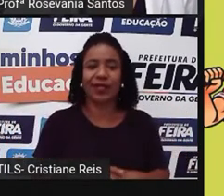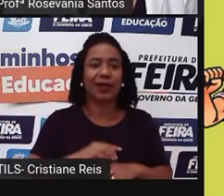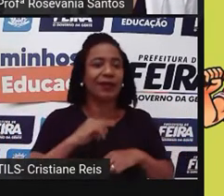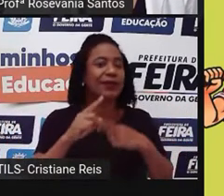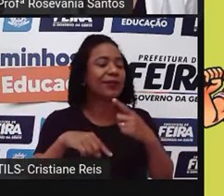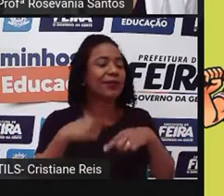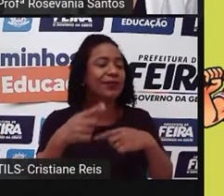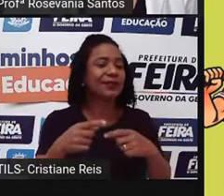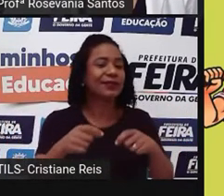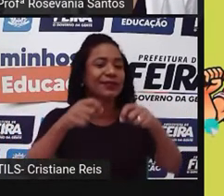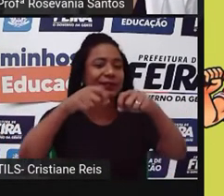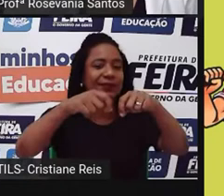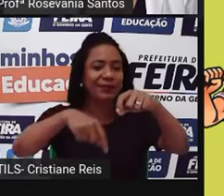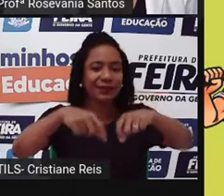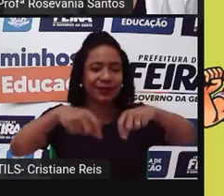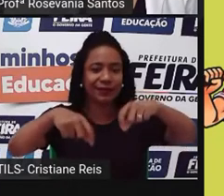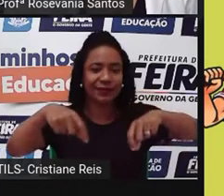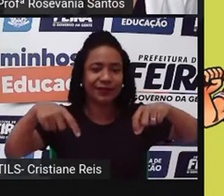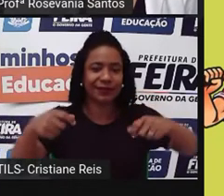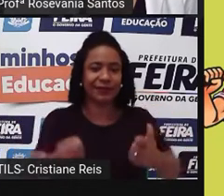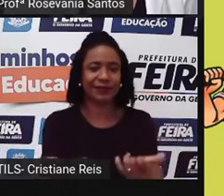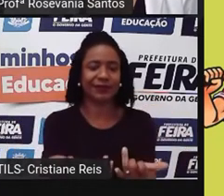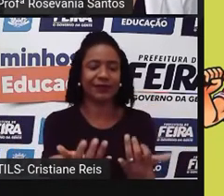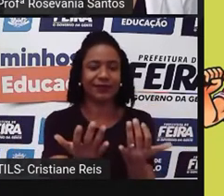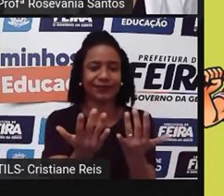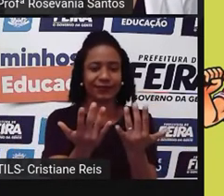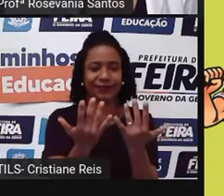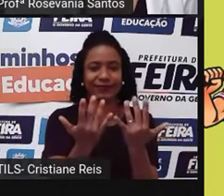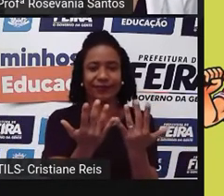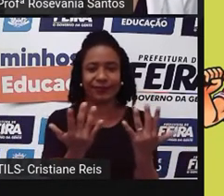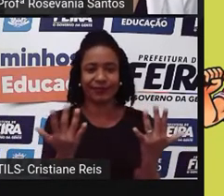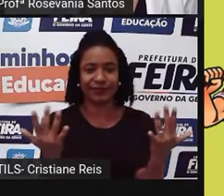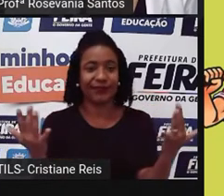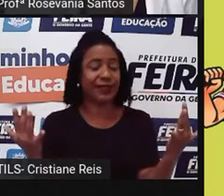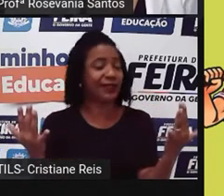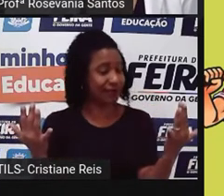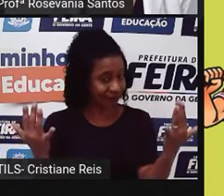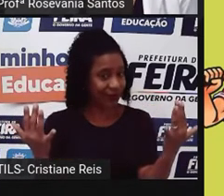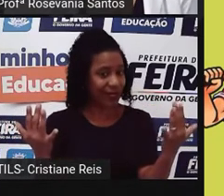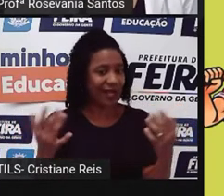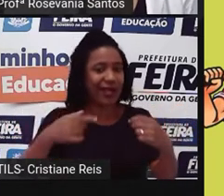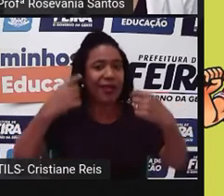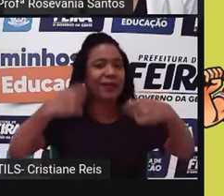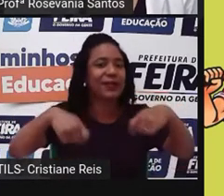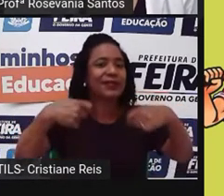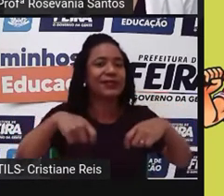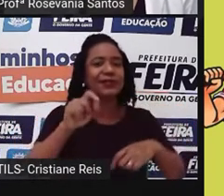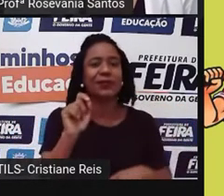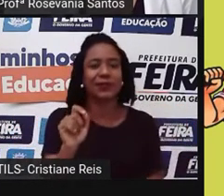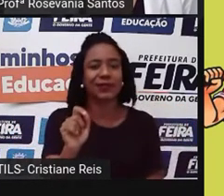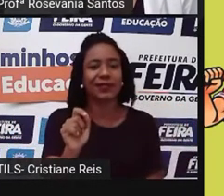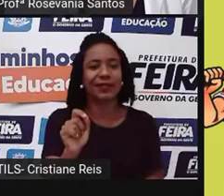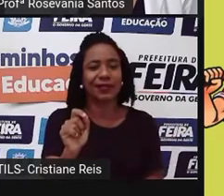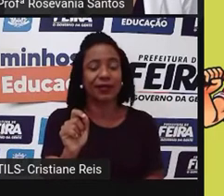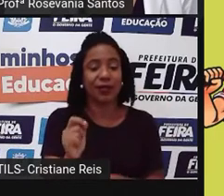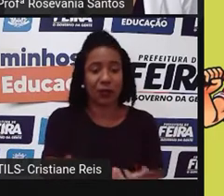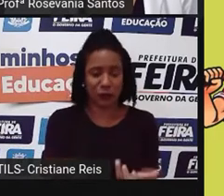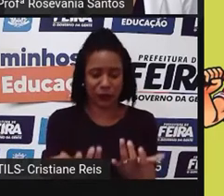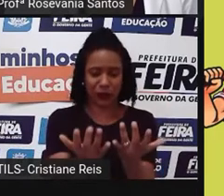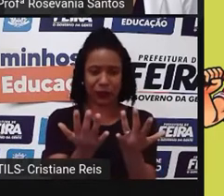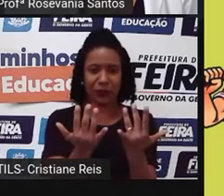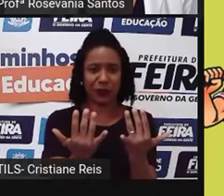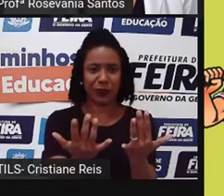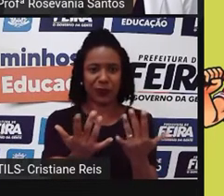o que acontece? Eu preciso usar os mais diversos tipos de pesticidas agrícolas. Principalmente na agricultura comercial,